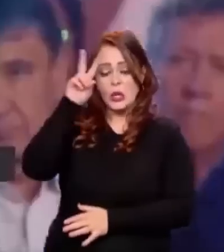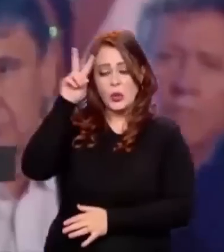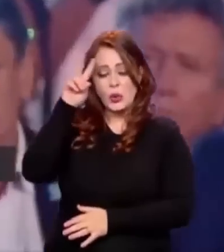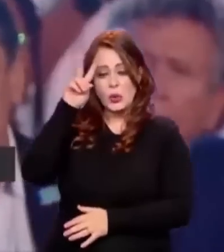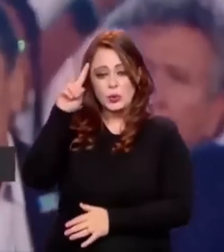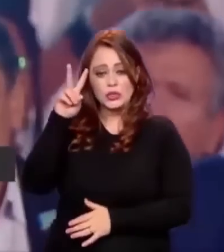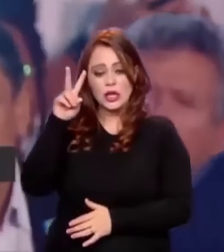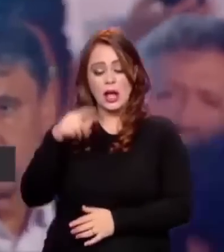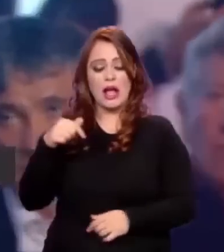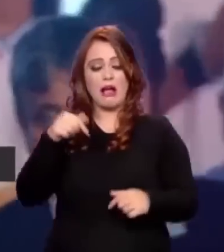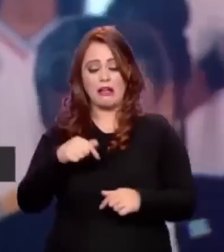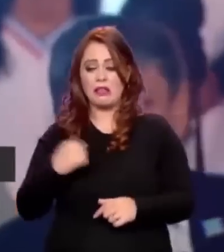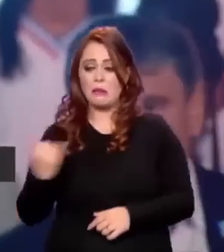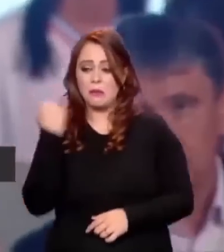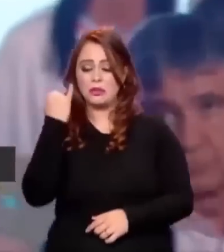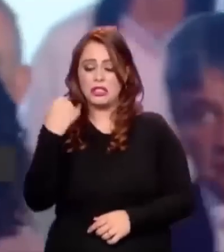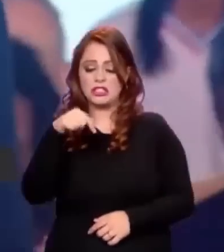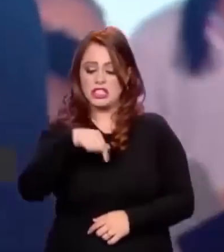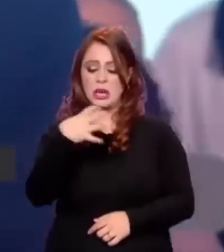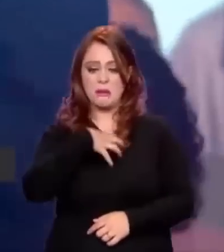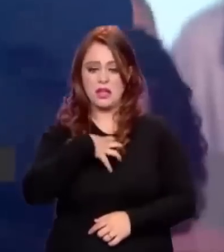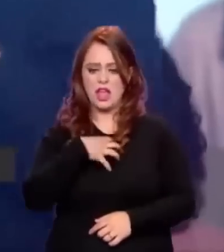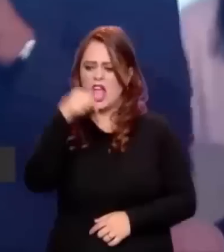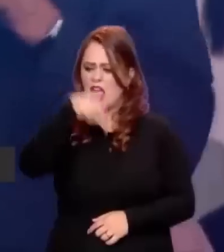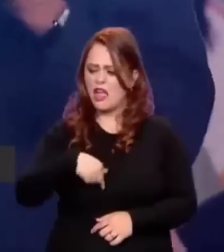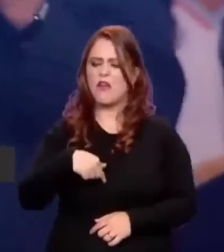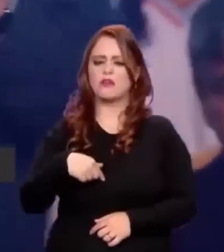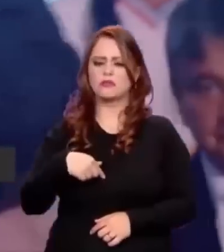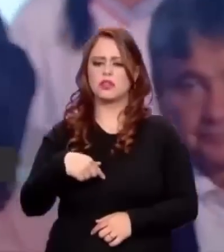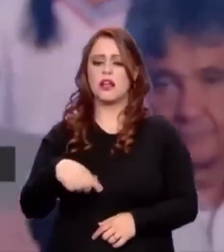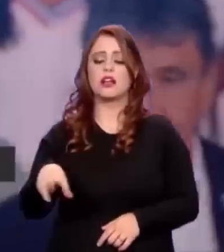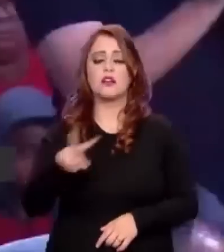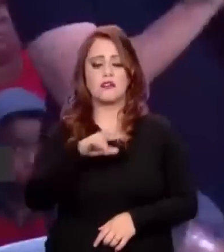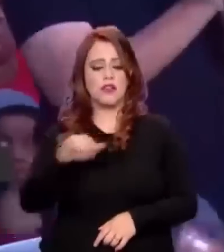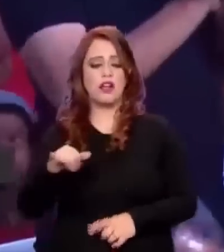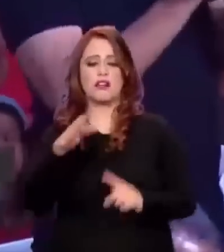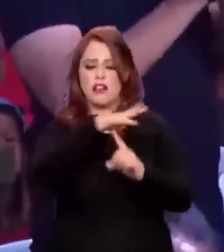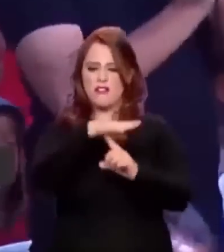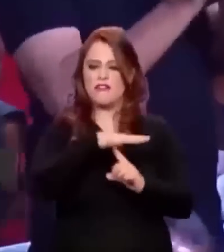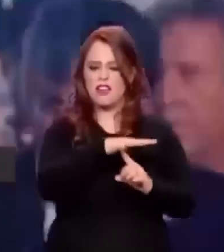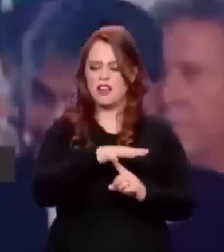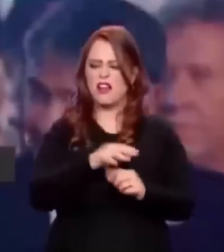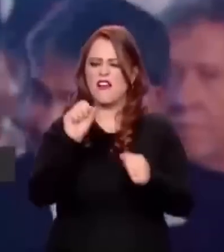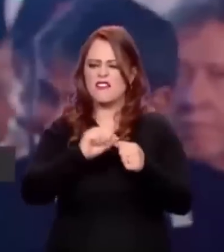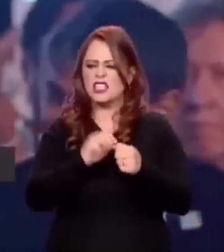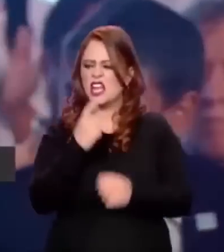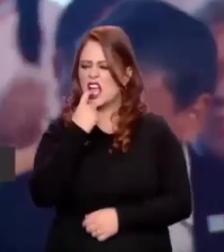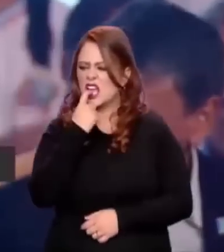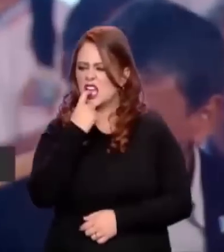país, aqui na Bahia. E eu quero dizer que eu venho nessa feira só para fazer inveja para os mau